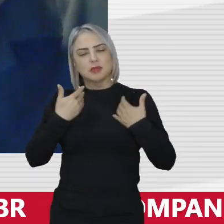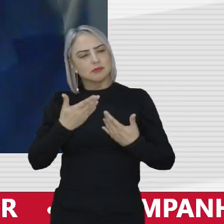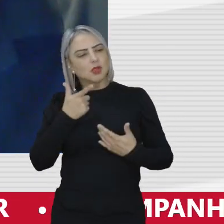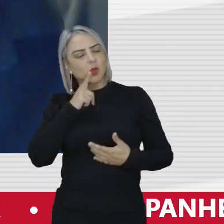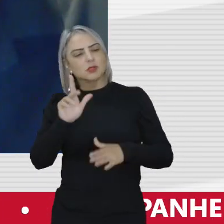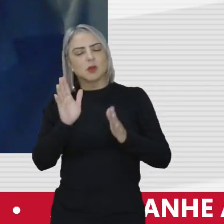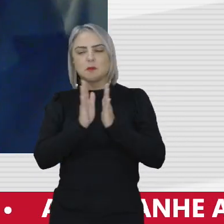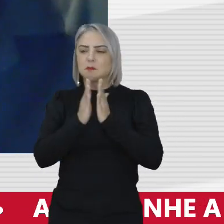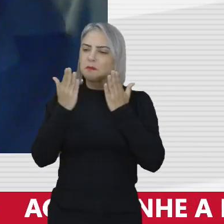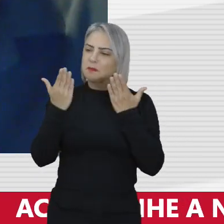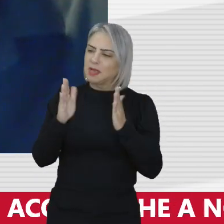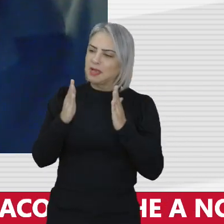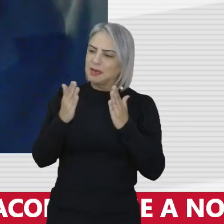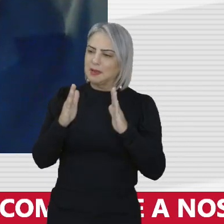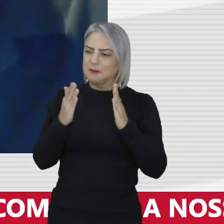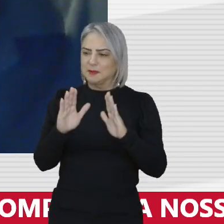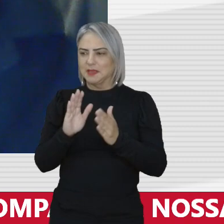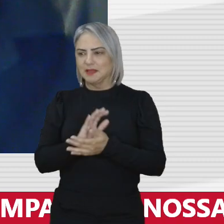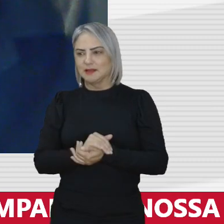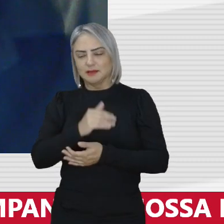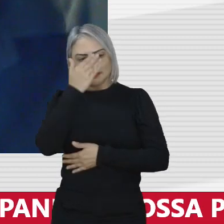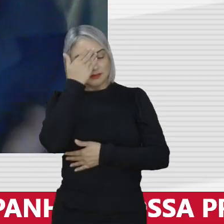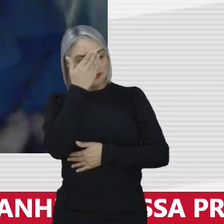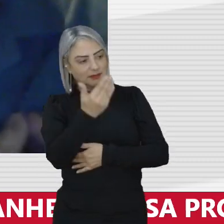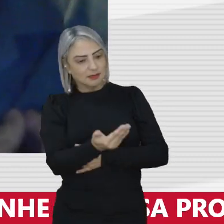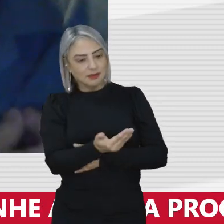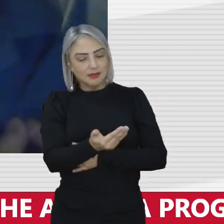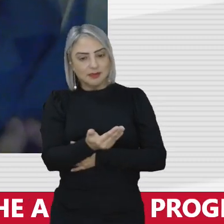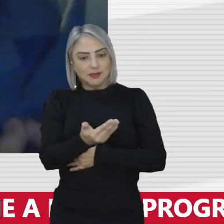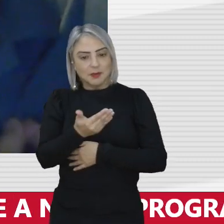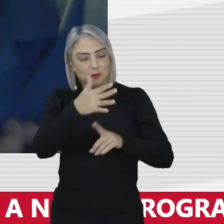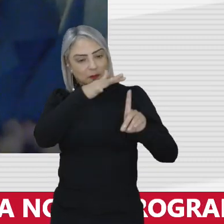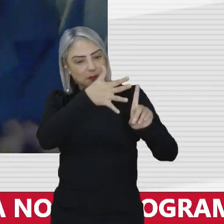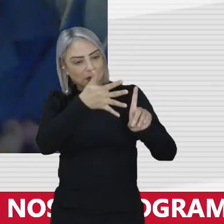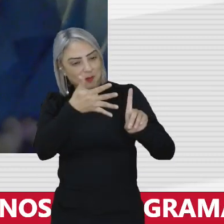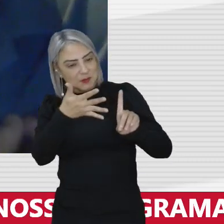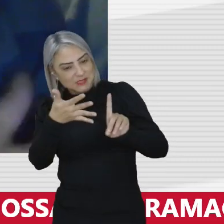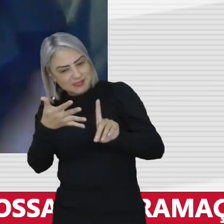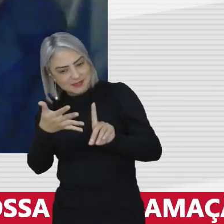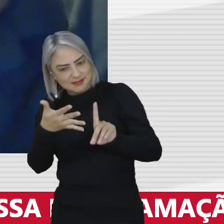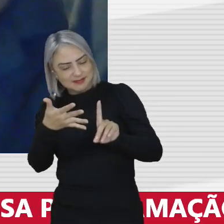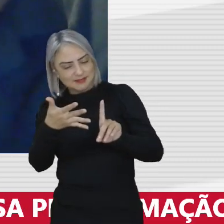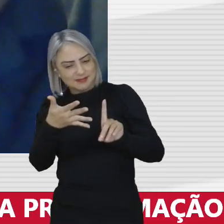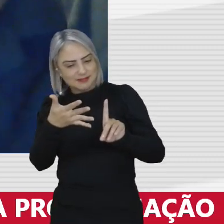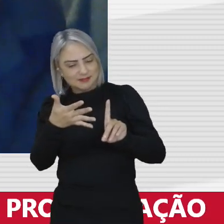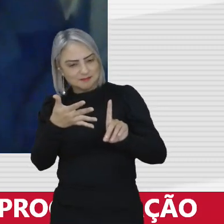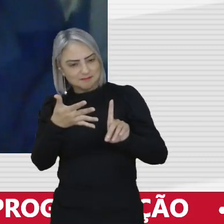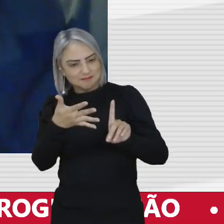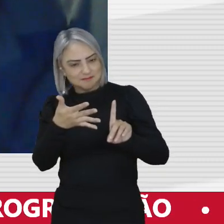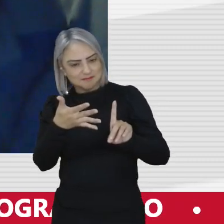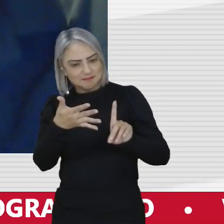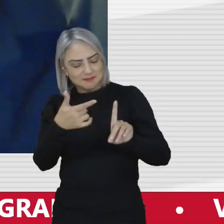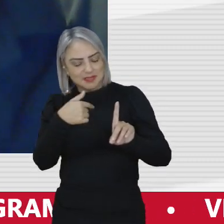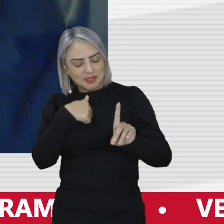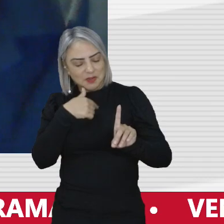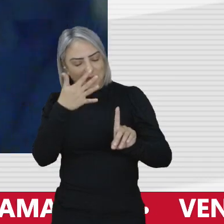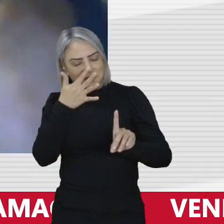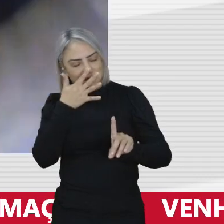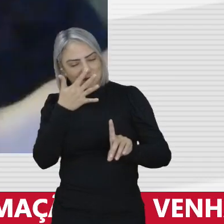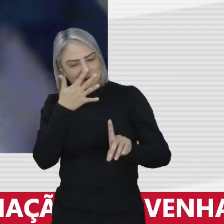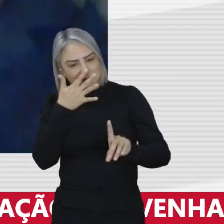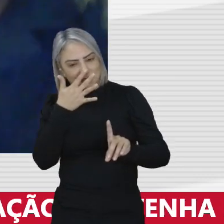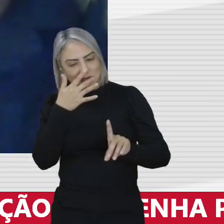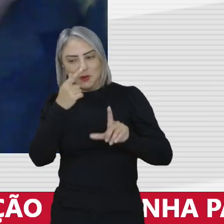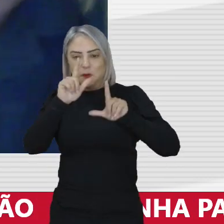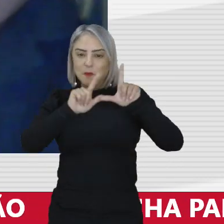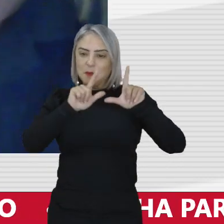parabéns eu agradeço e vindo de você esse elogio a quem eu tanto admiro em